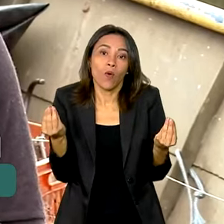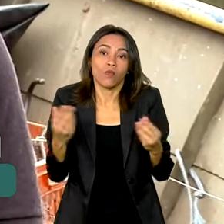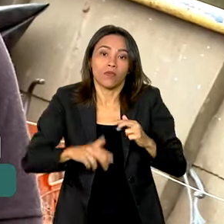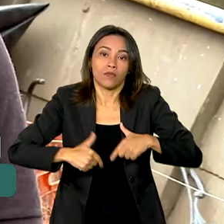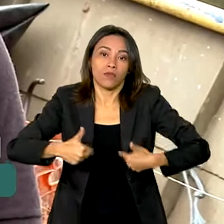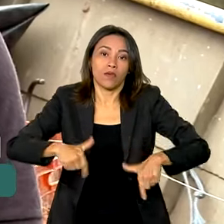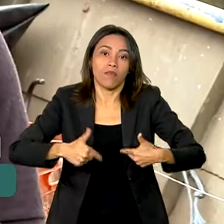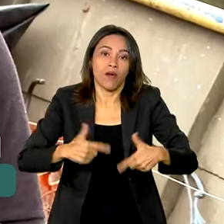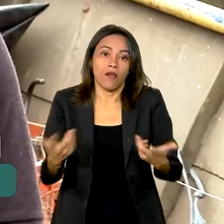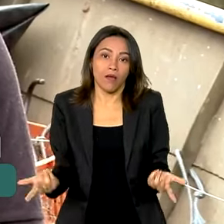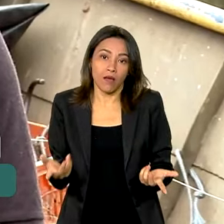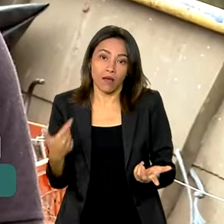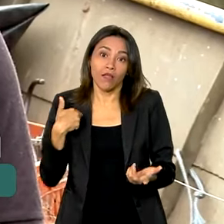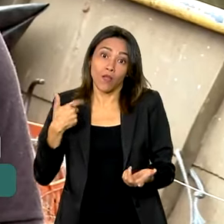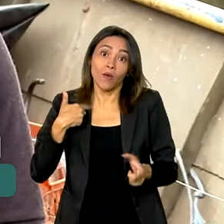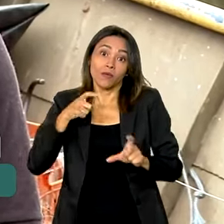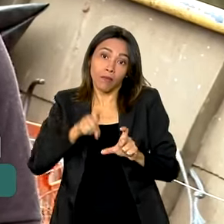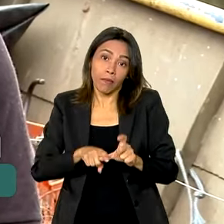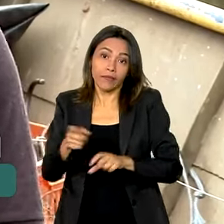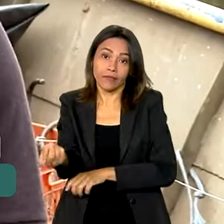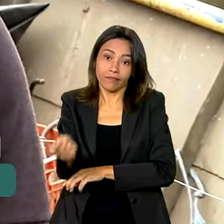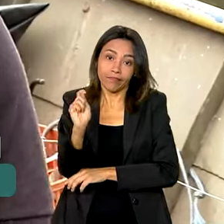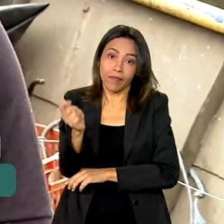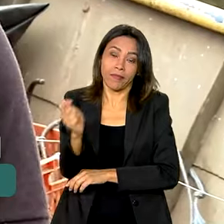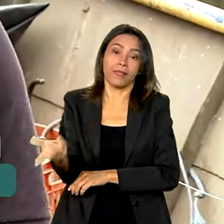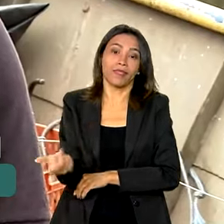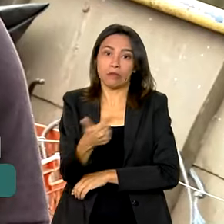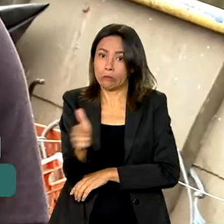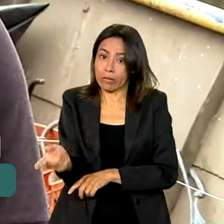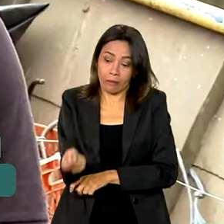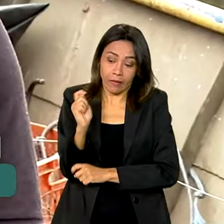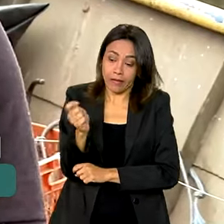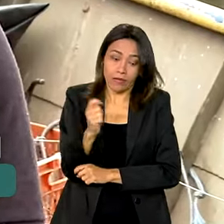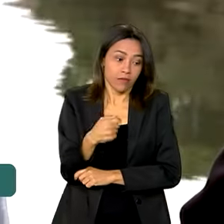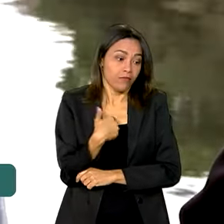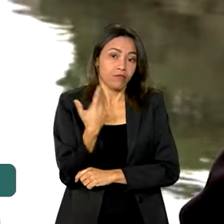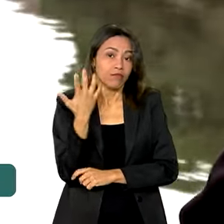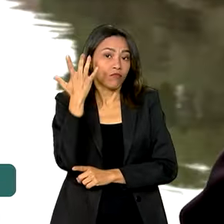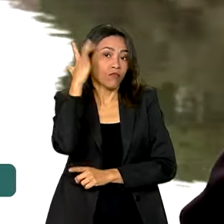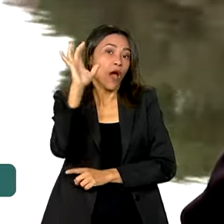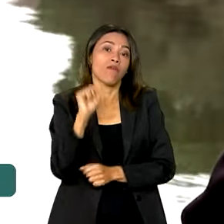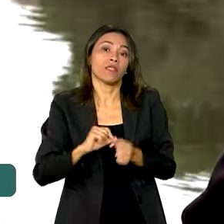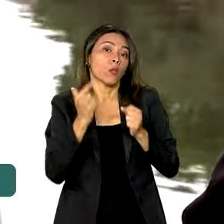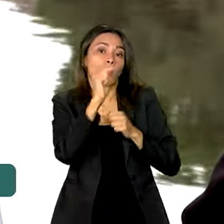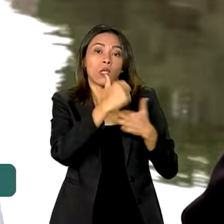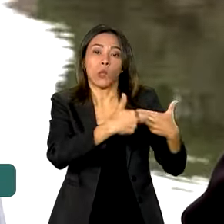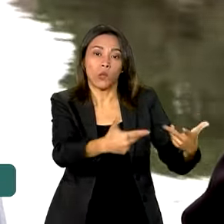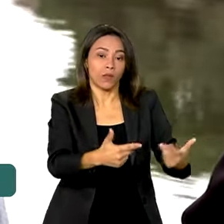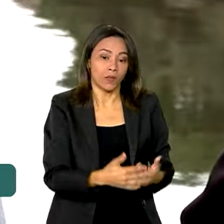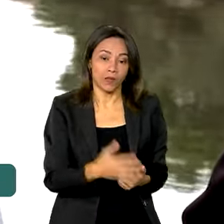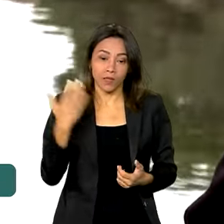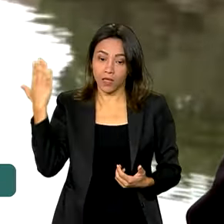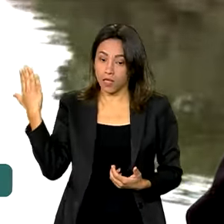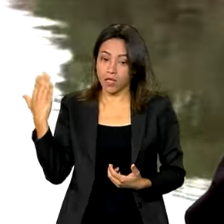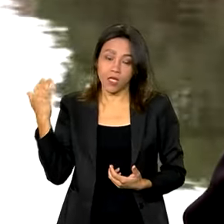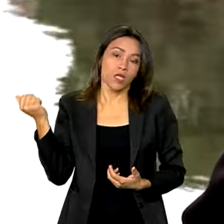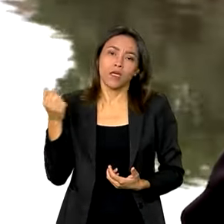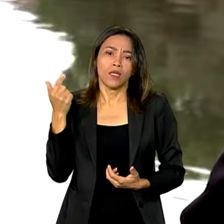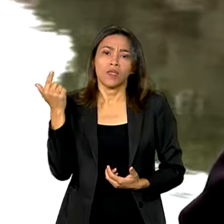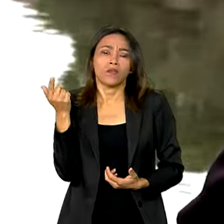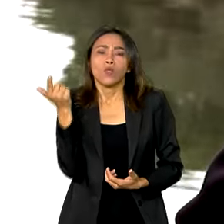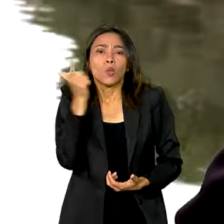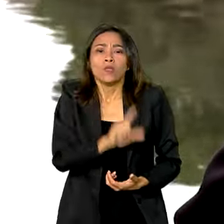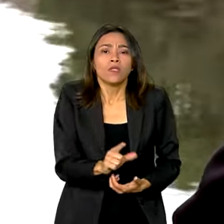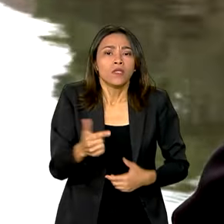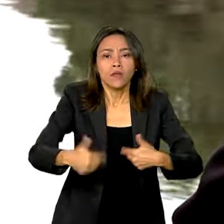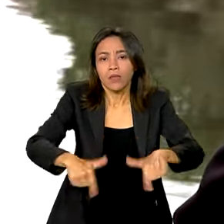dependemos da pesca para viver. Sem a pesca, nós não temos ninguém. Para começar, ninguém conseguiu trabalhar, na verdade. Porque